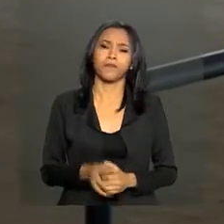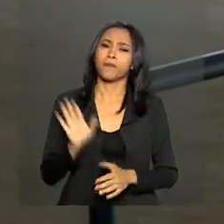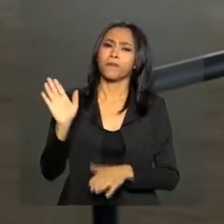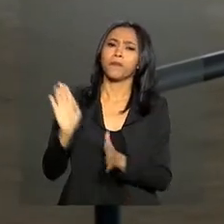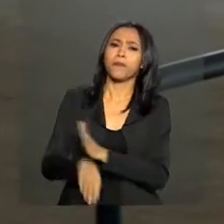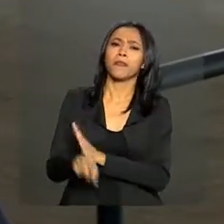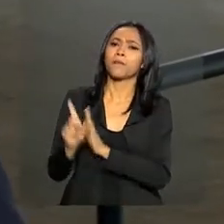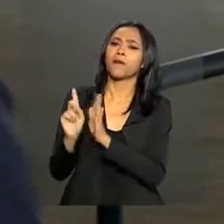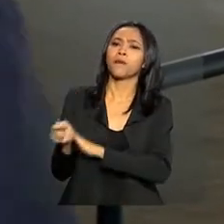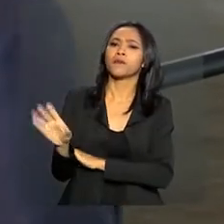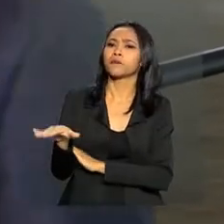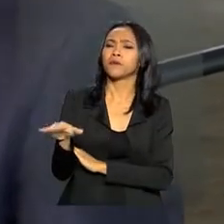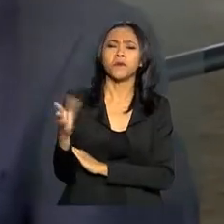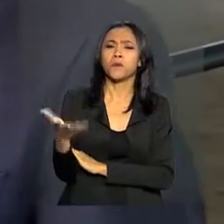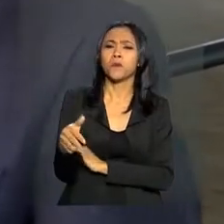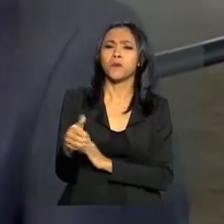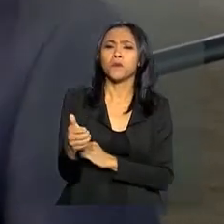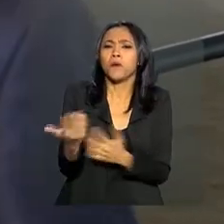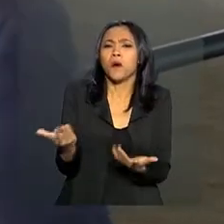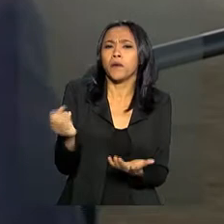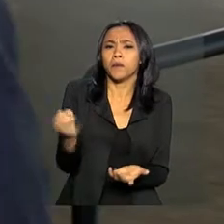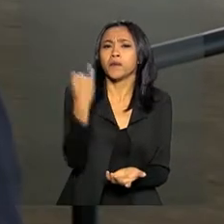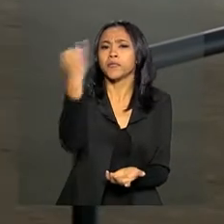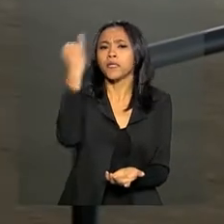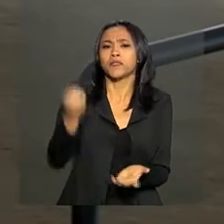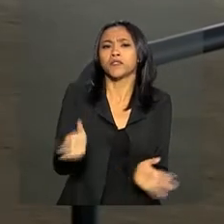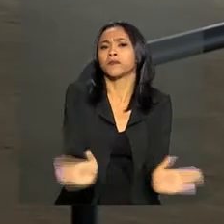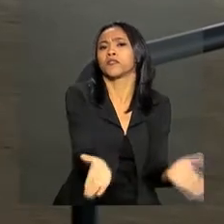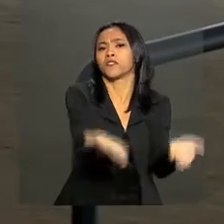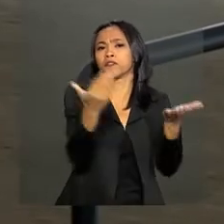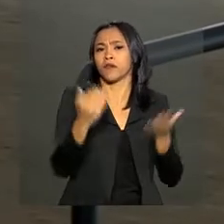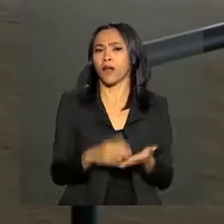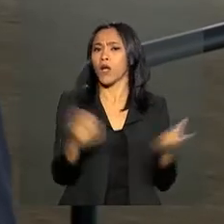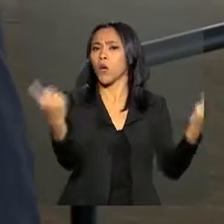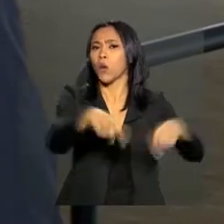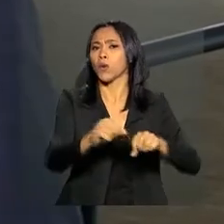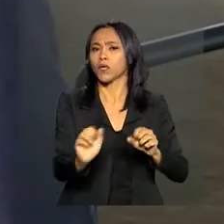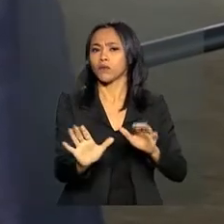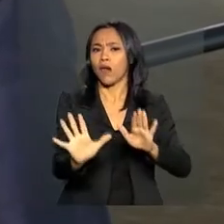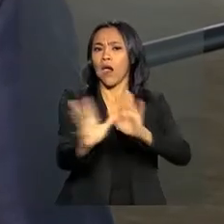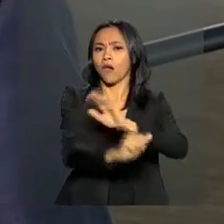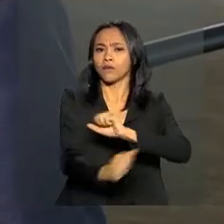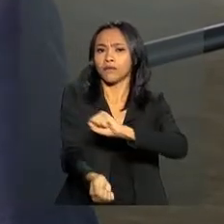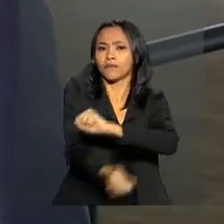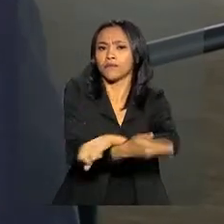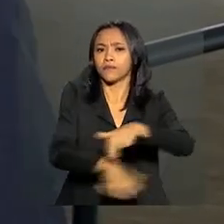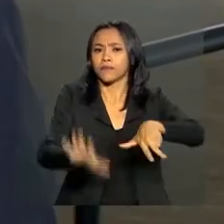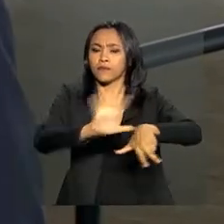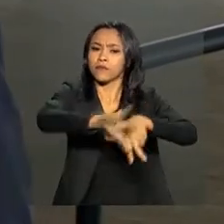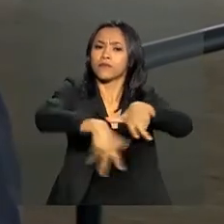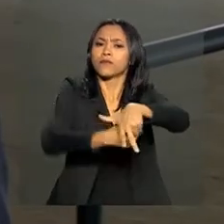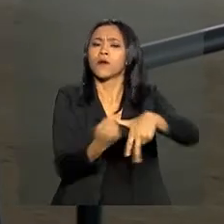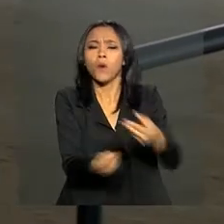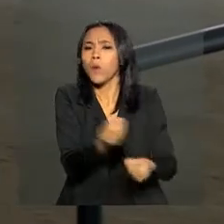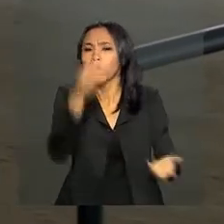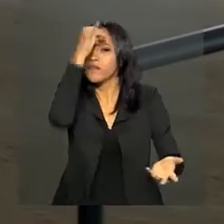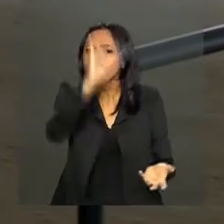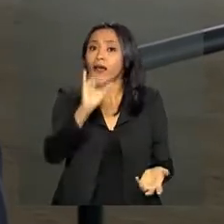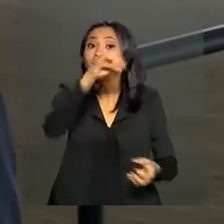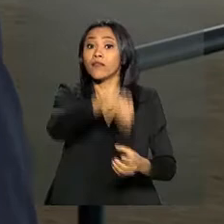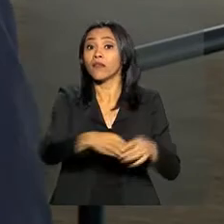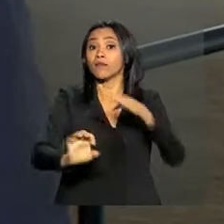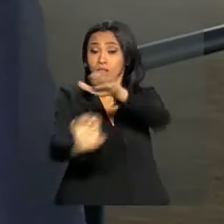qual é a importância justamente de fomentar essa prevenção e combate à corrupção, promover a integridade no setor